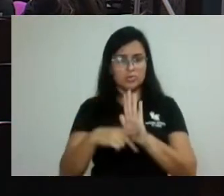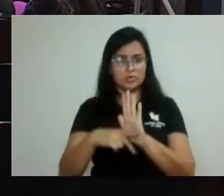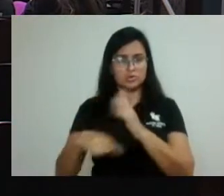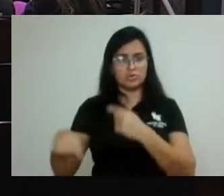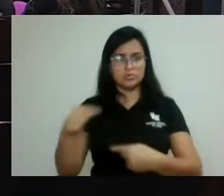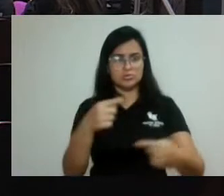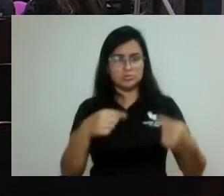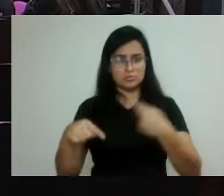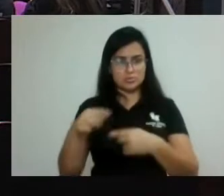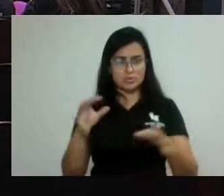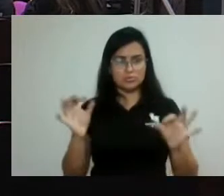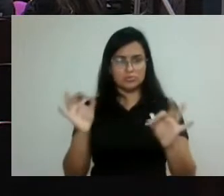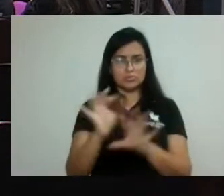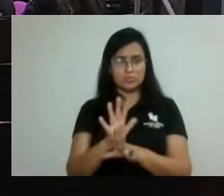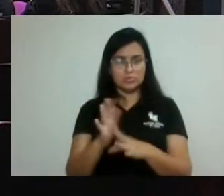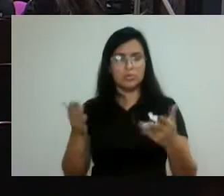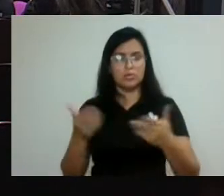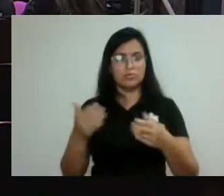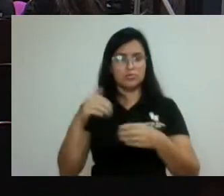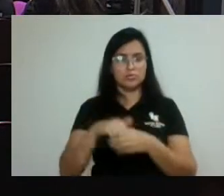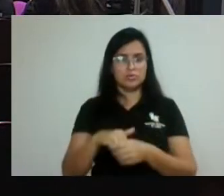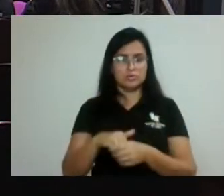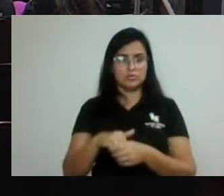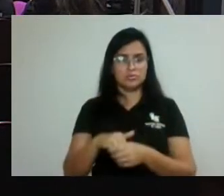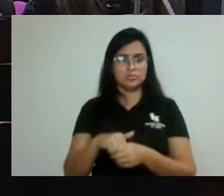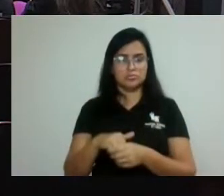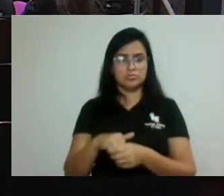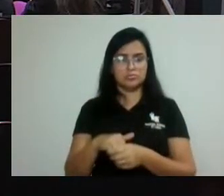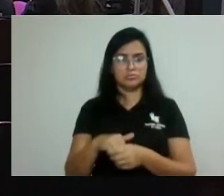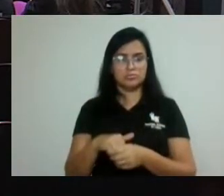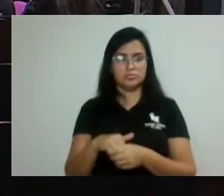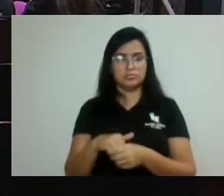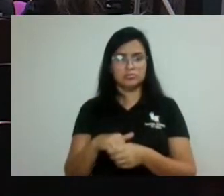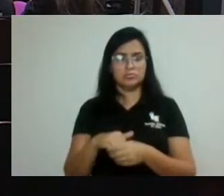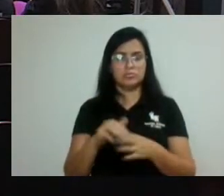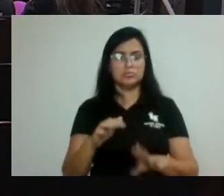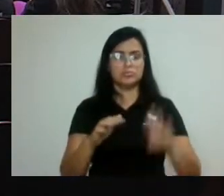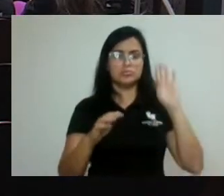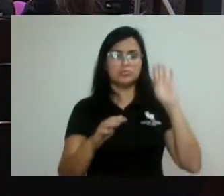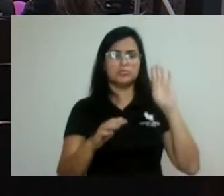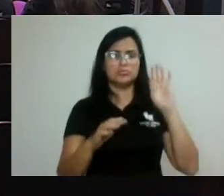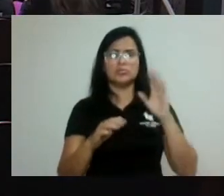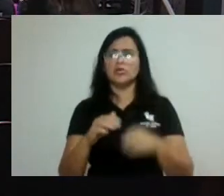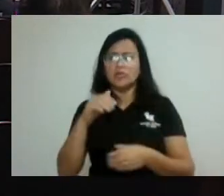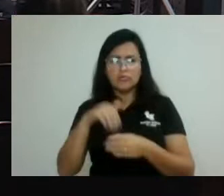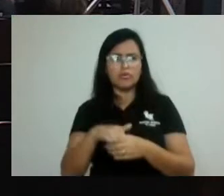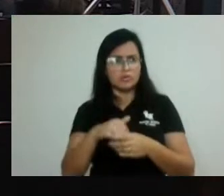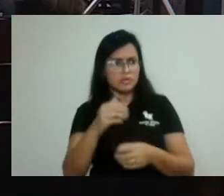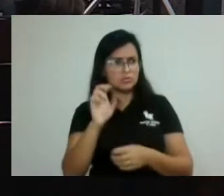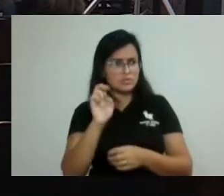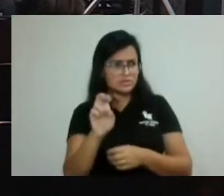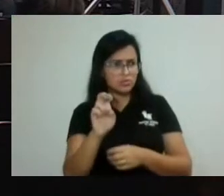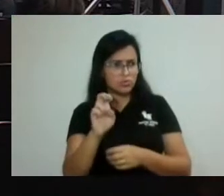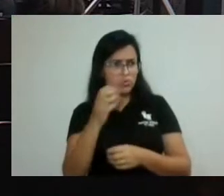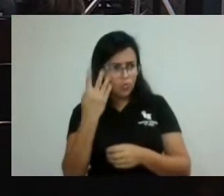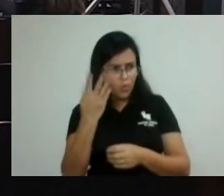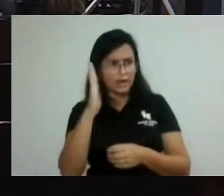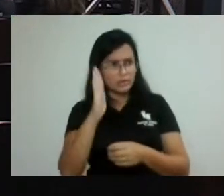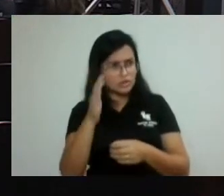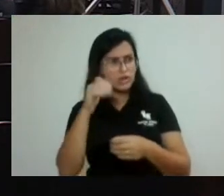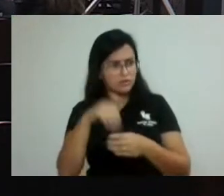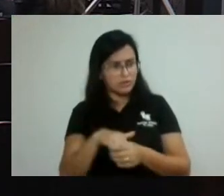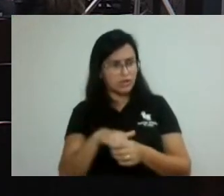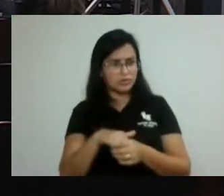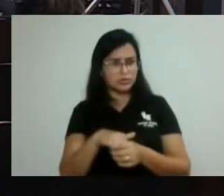discussão e votação. Presidente, qual que nós estamos votando? Nós estamos votando o 5. O 4 já foi votado, já. Ah, 5. Só que as duas vereadoras querem se